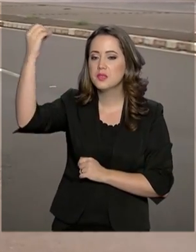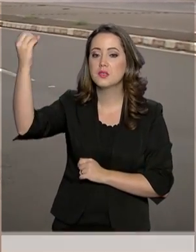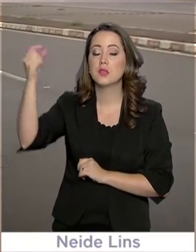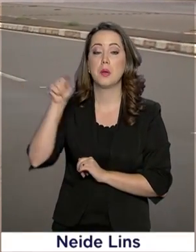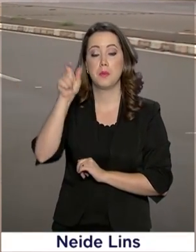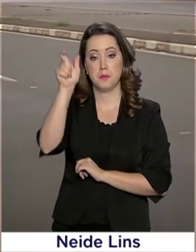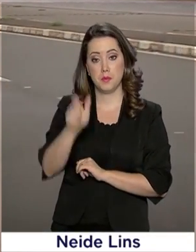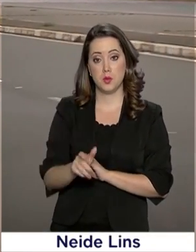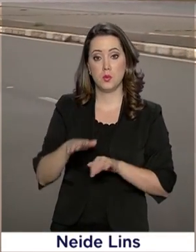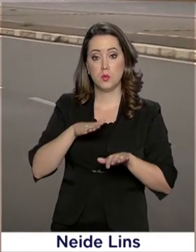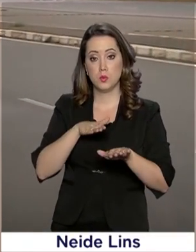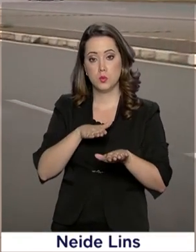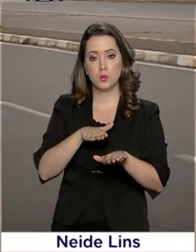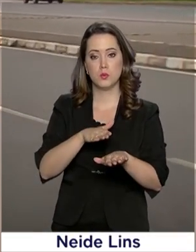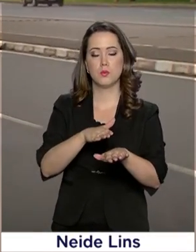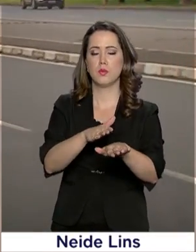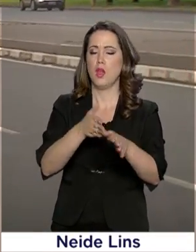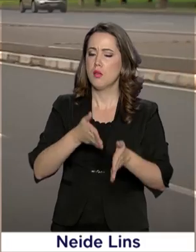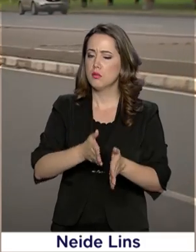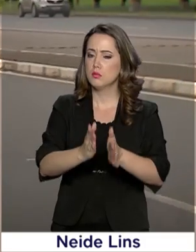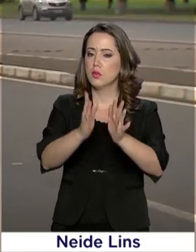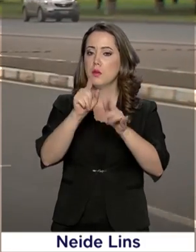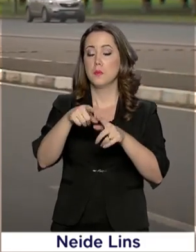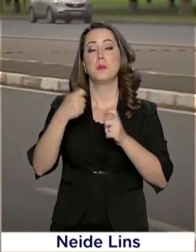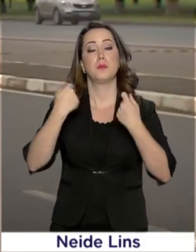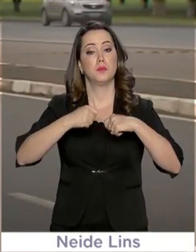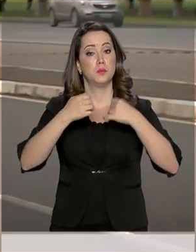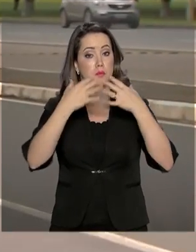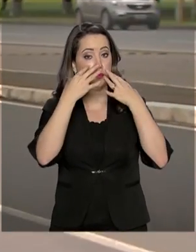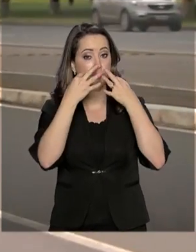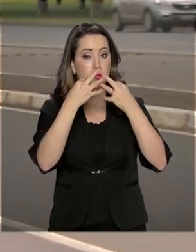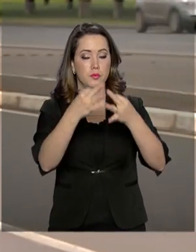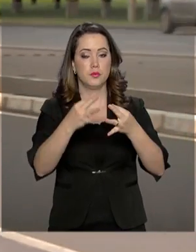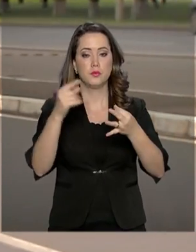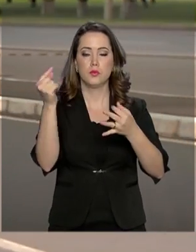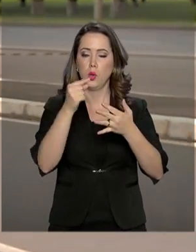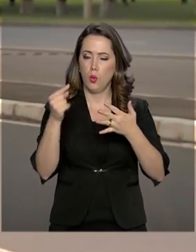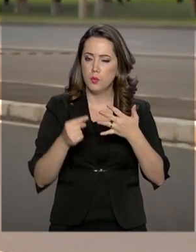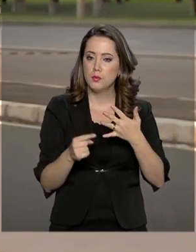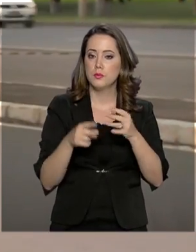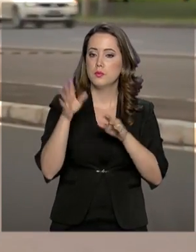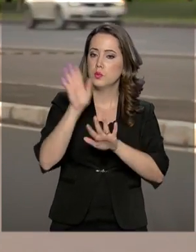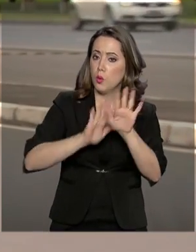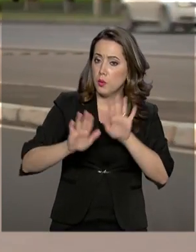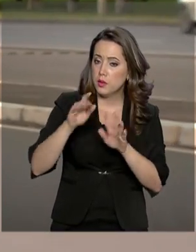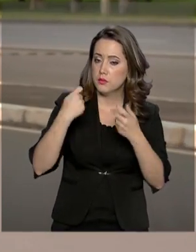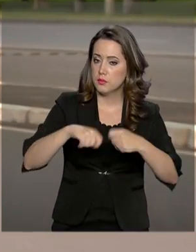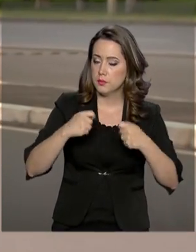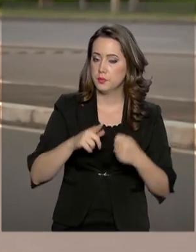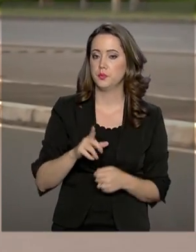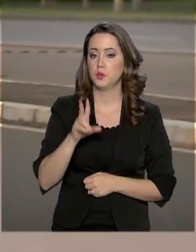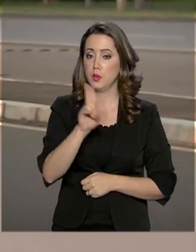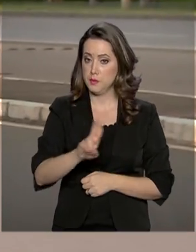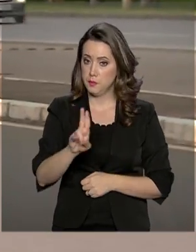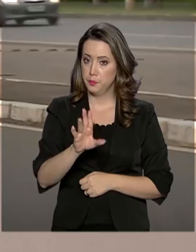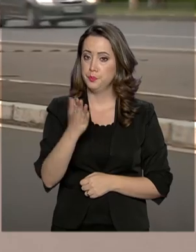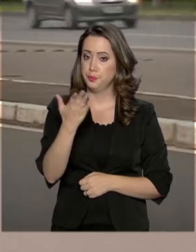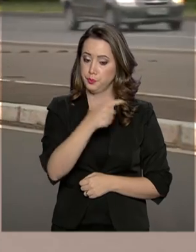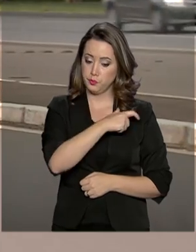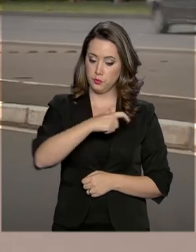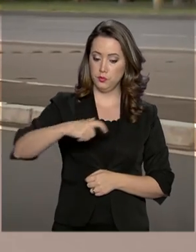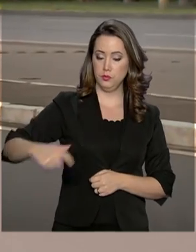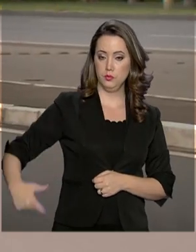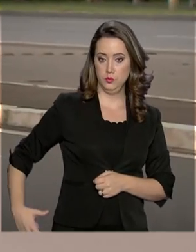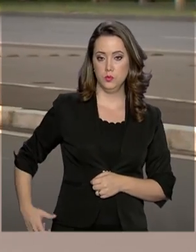Para quem vai pegar a estrada, é preciso ficar atento a alguns cuidados, como, por exemplo, usar o cinto de segurança,